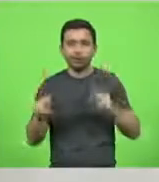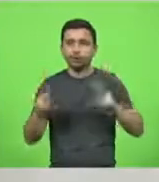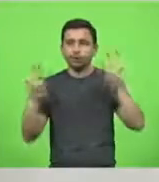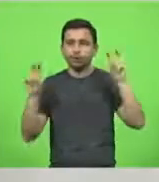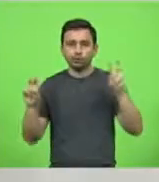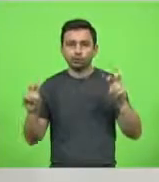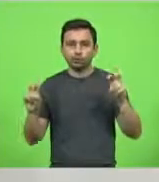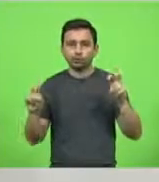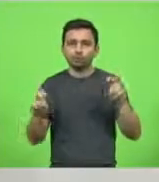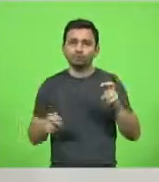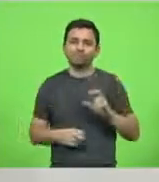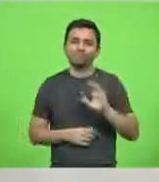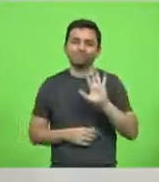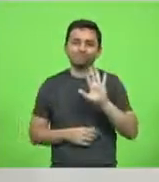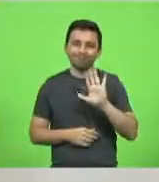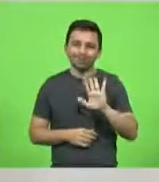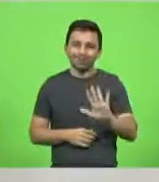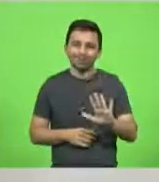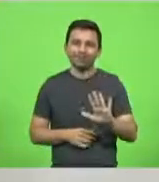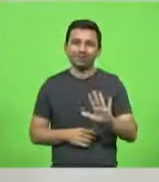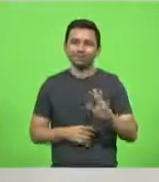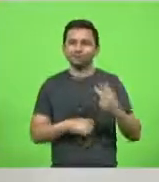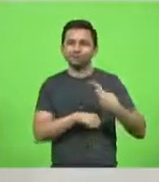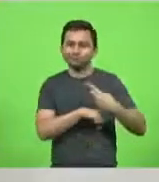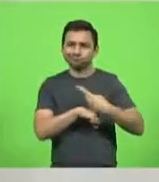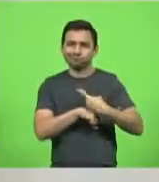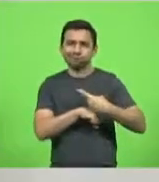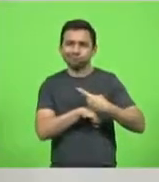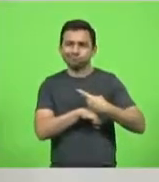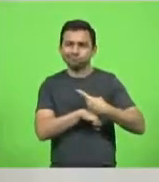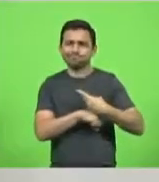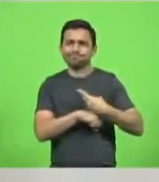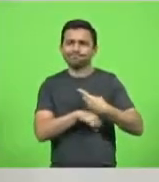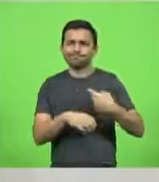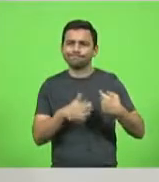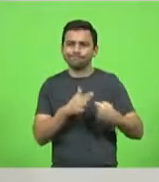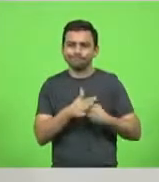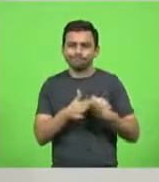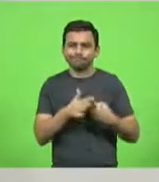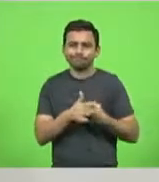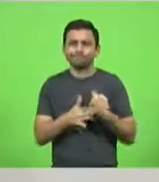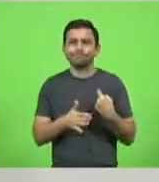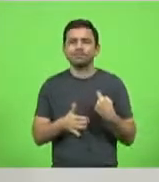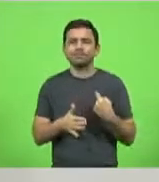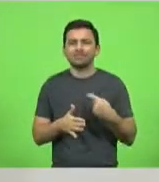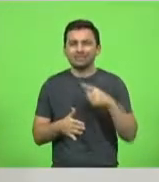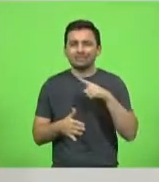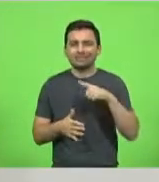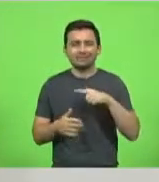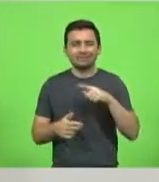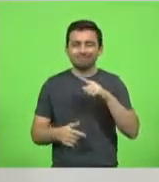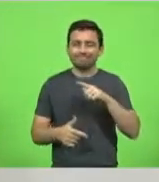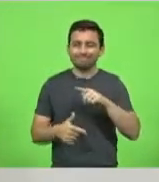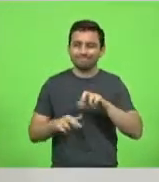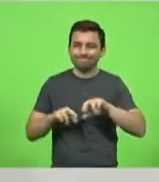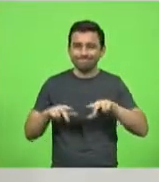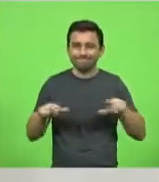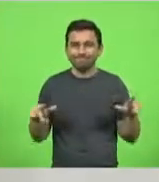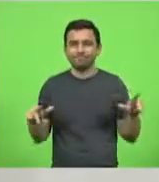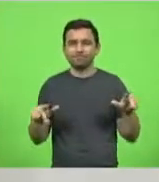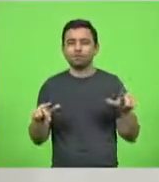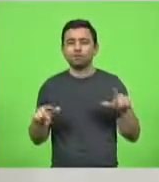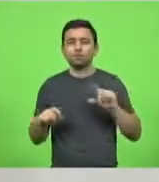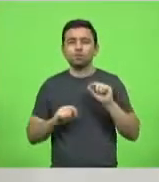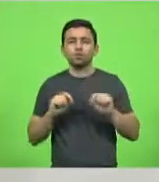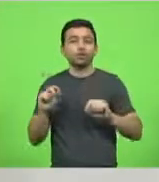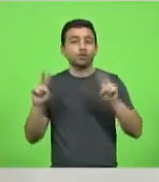Contudo, muitas fui procurar de novo, de ontem para hoje foi muito turbulento, a situação em relação ao